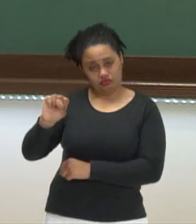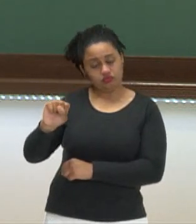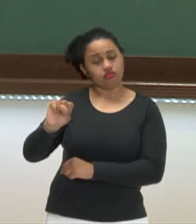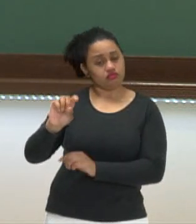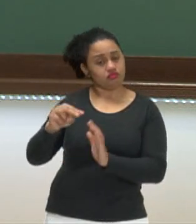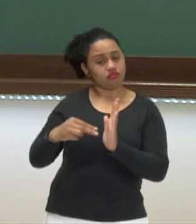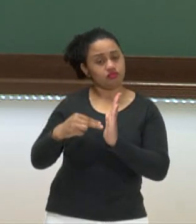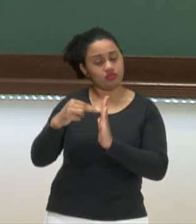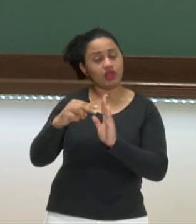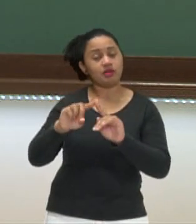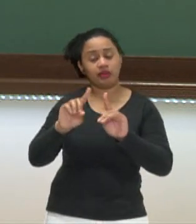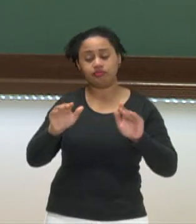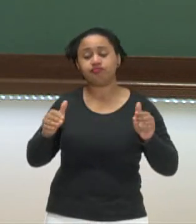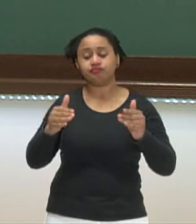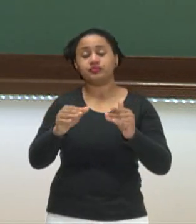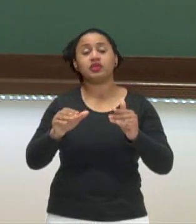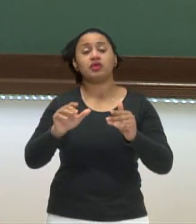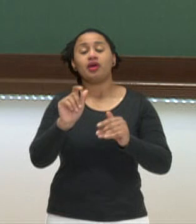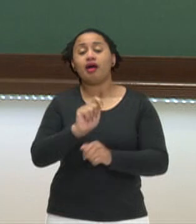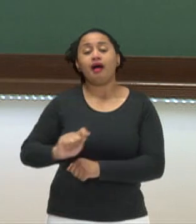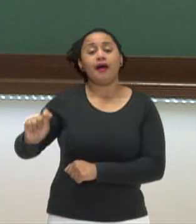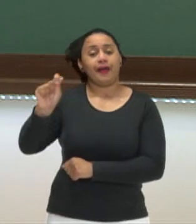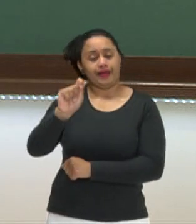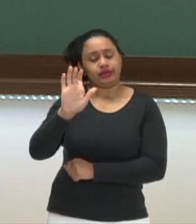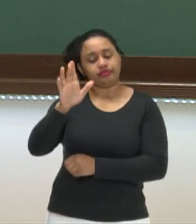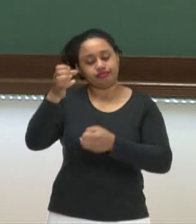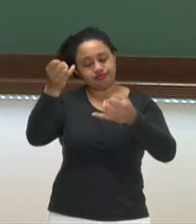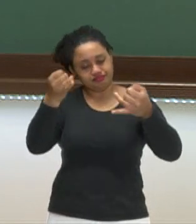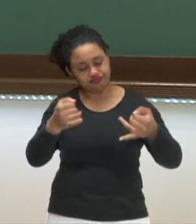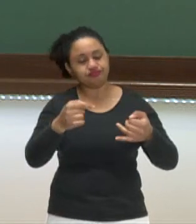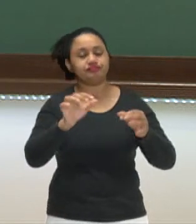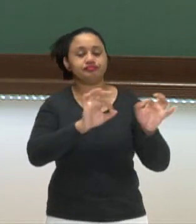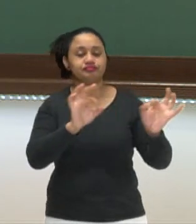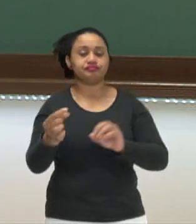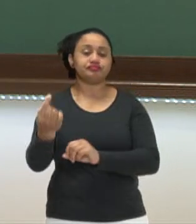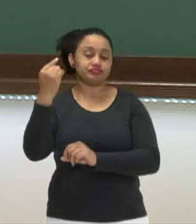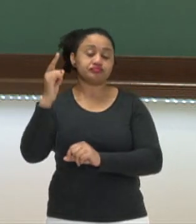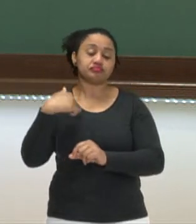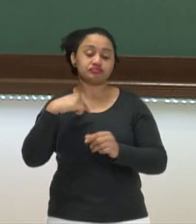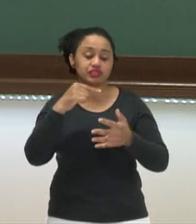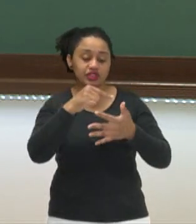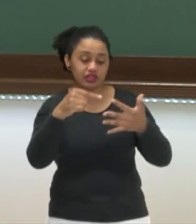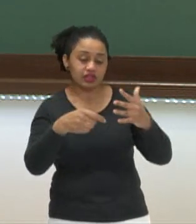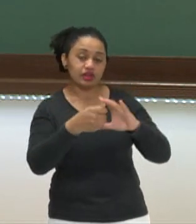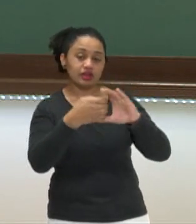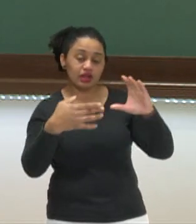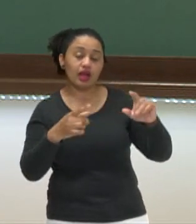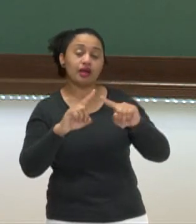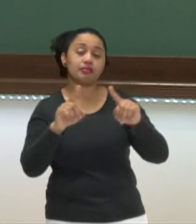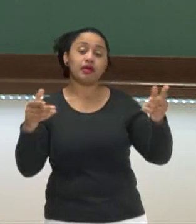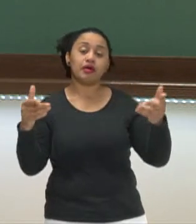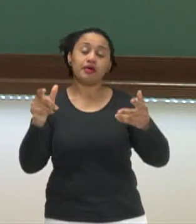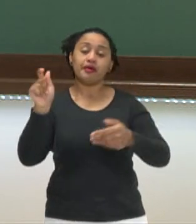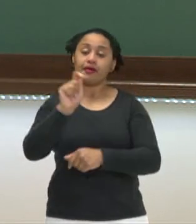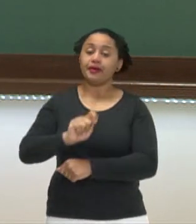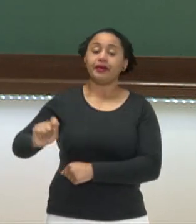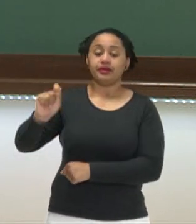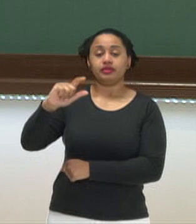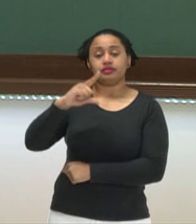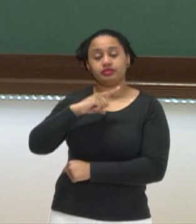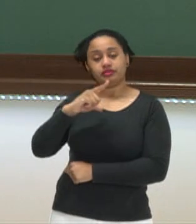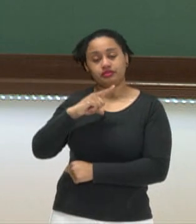mais especificamente falar sobre as áreas. A gente já falou em vídeos anteriores sobre os elementos, agora a gente vai falar sobre as áreas que